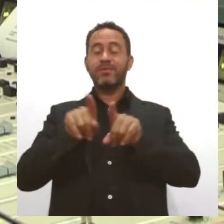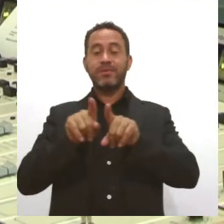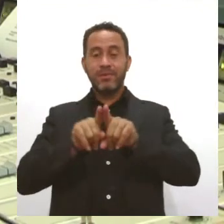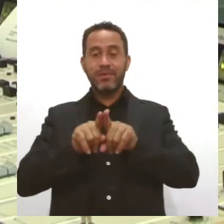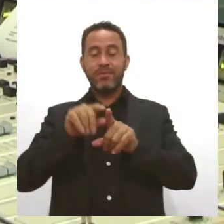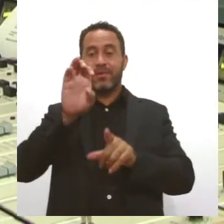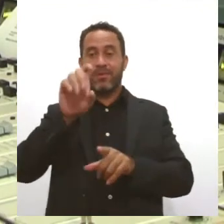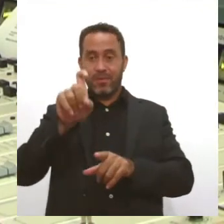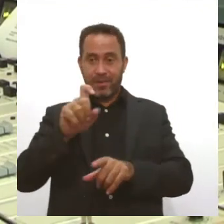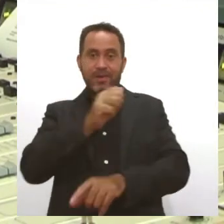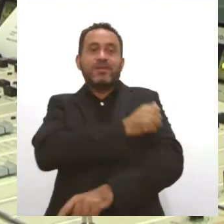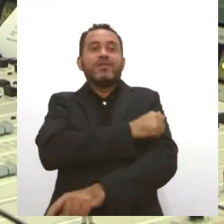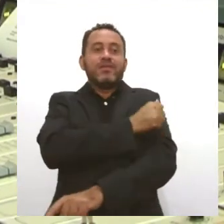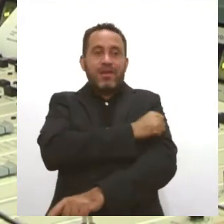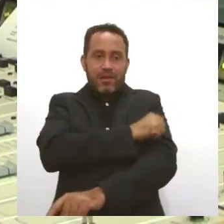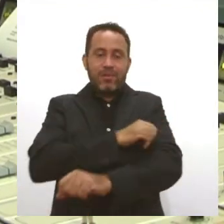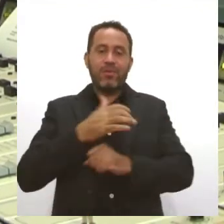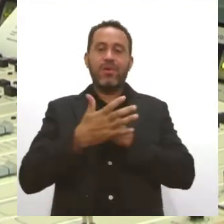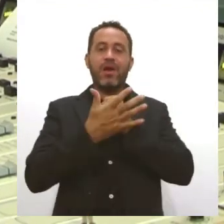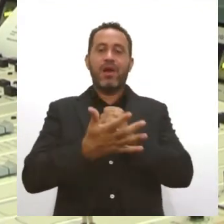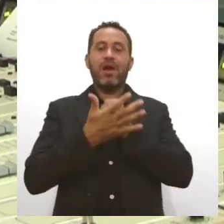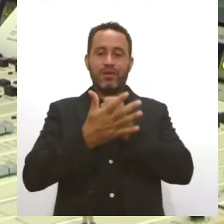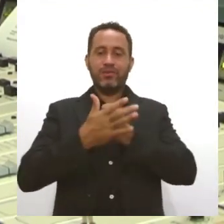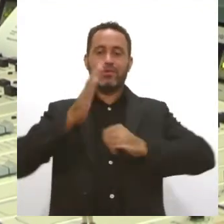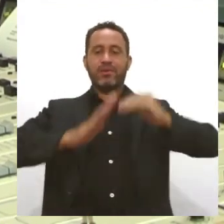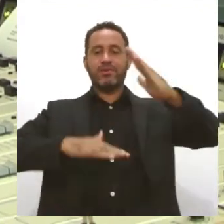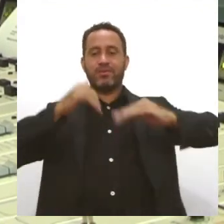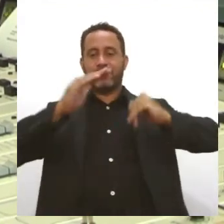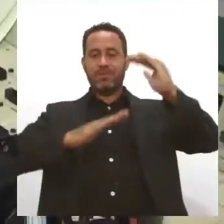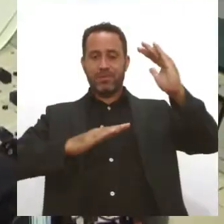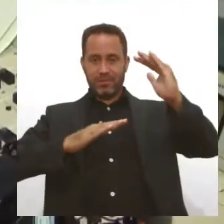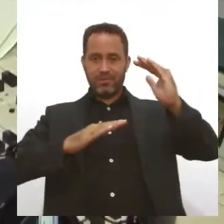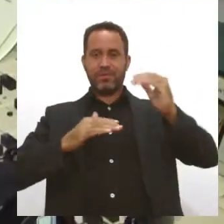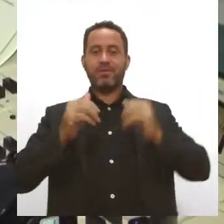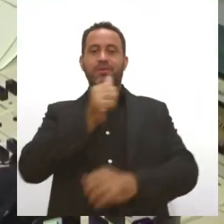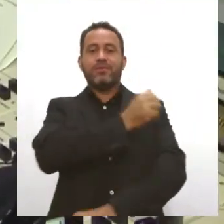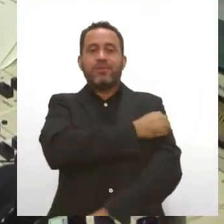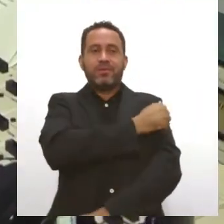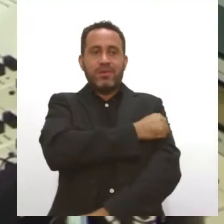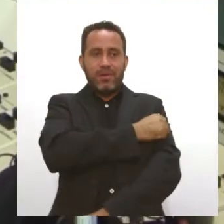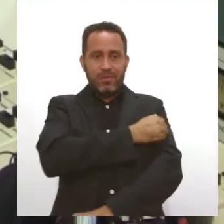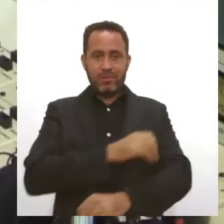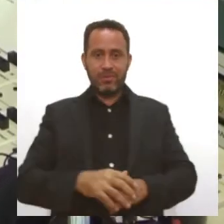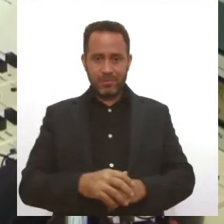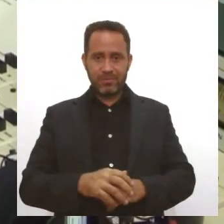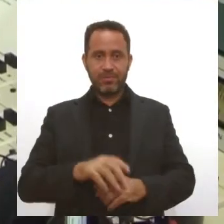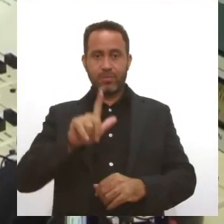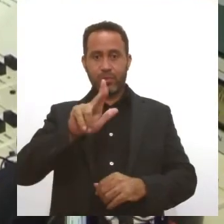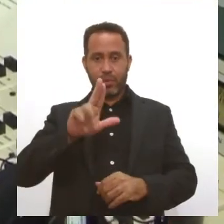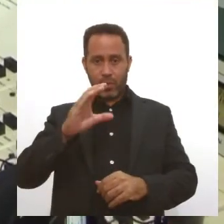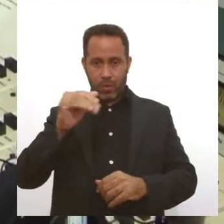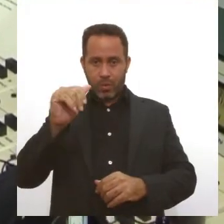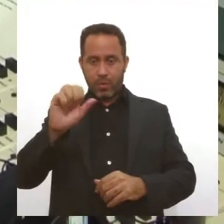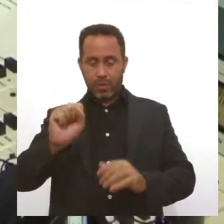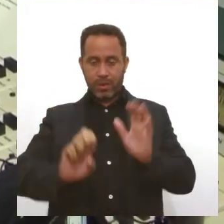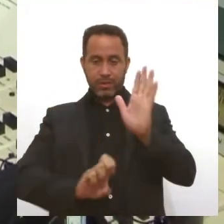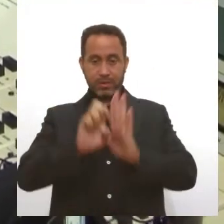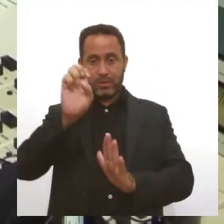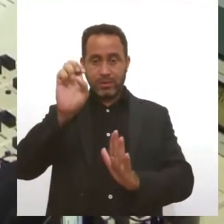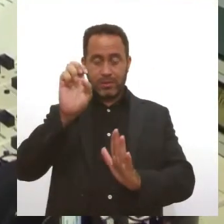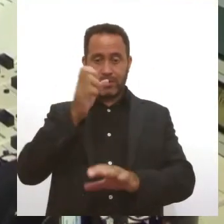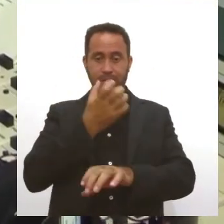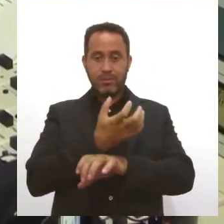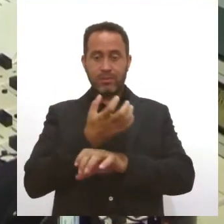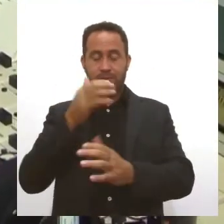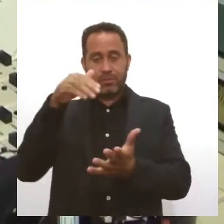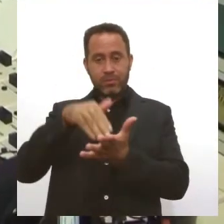-aluno em si, ajudando nessa profissionalização dos alunos. Um sonho que Lucas, aluno do quinto período do curso